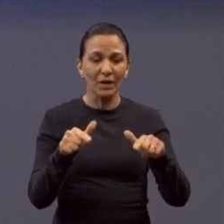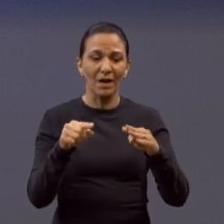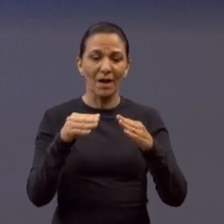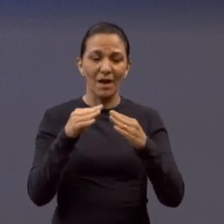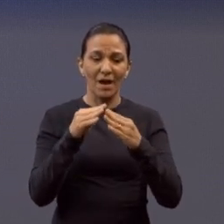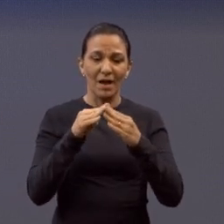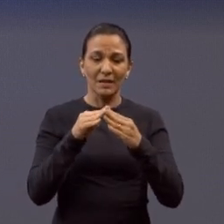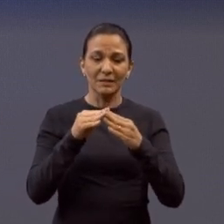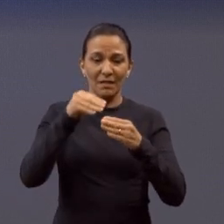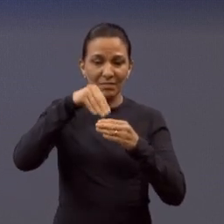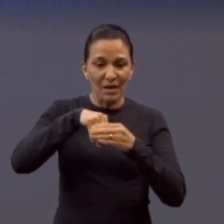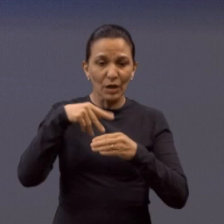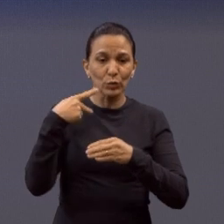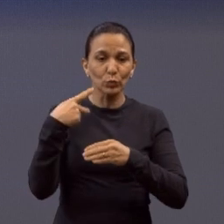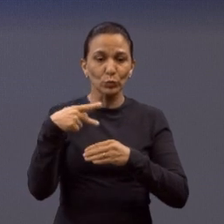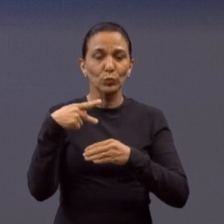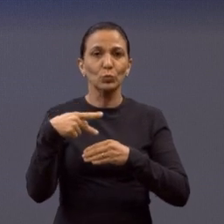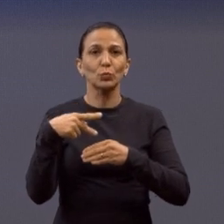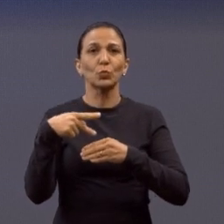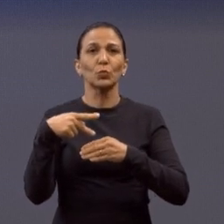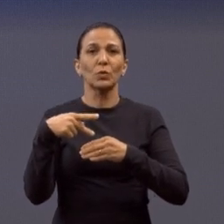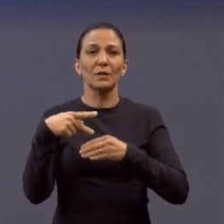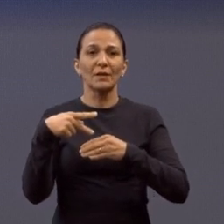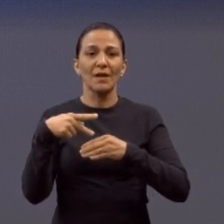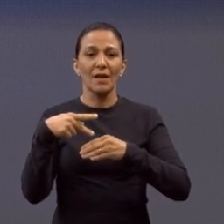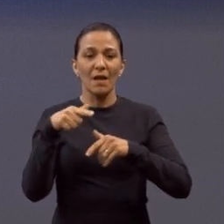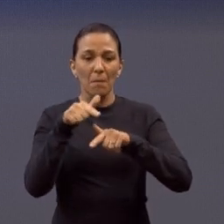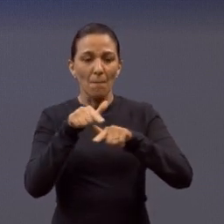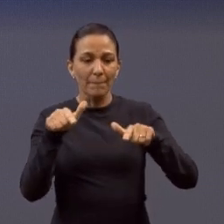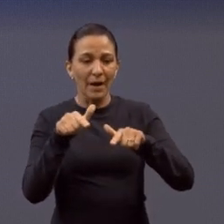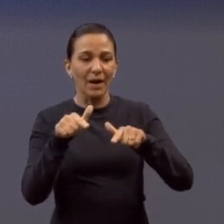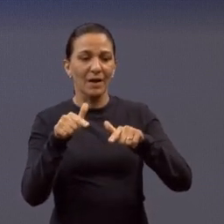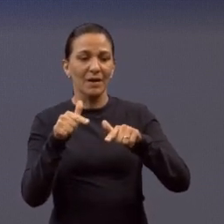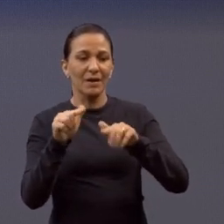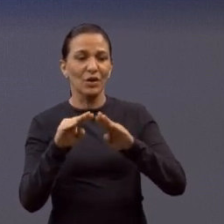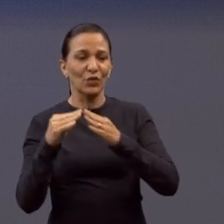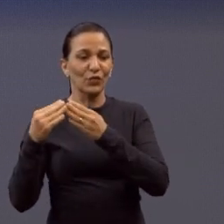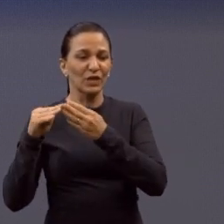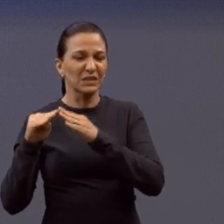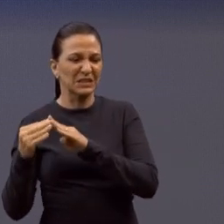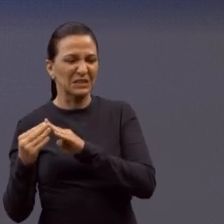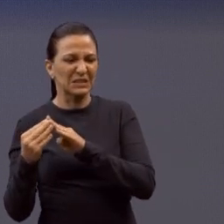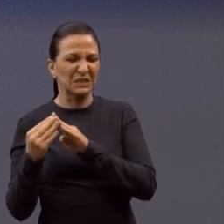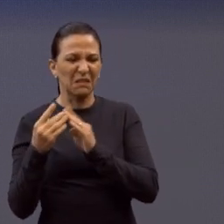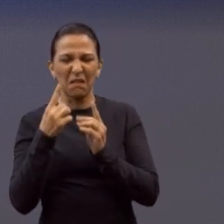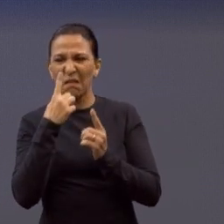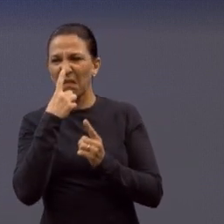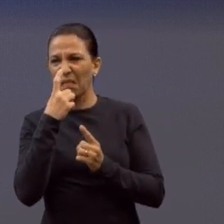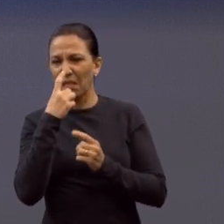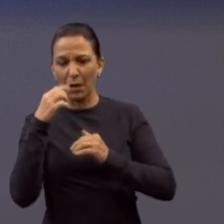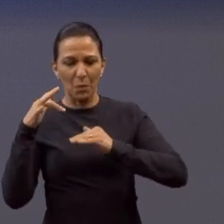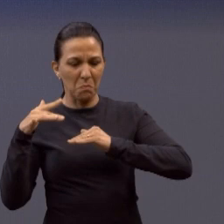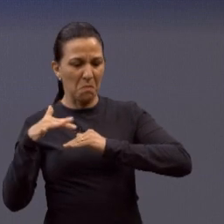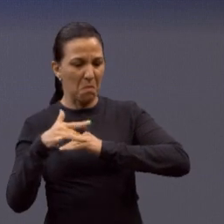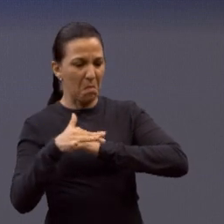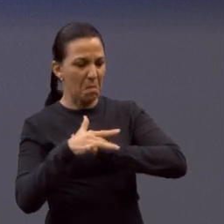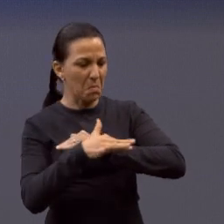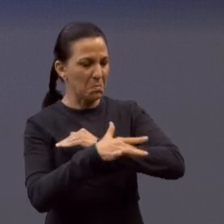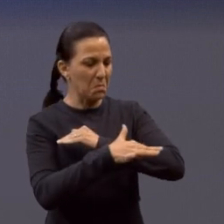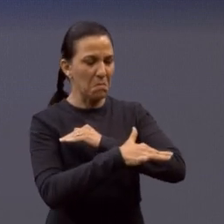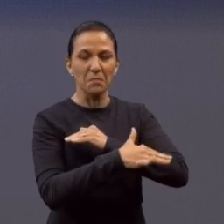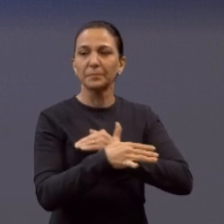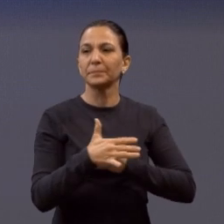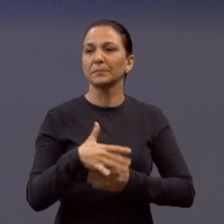apropriado para colocar, mas não, lavar os quintais e os vizinhos que aguentam o mau cheiro.